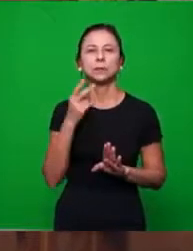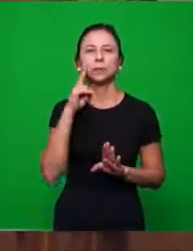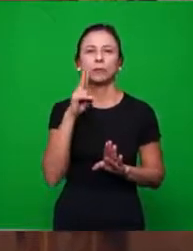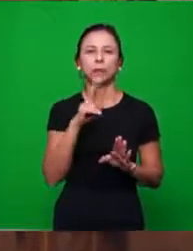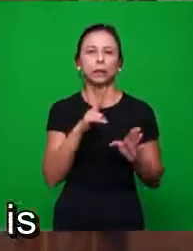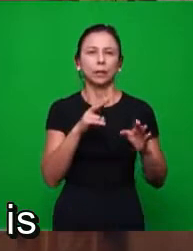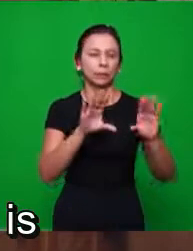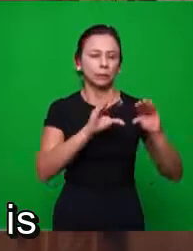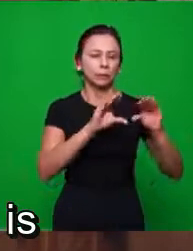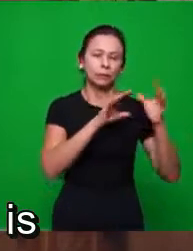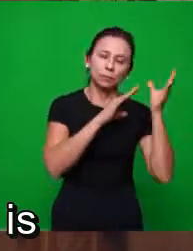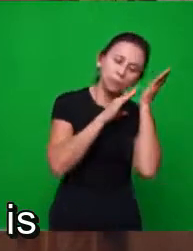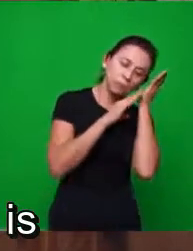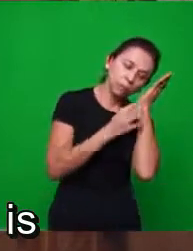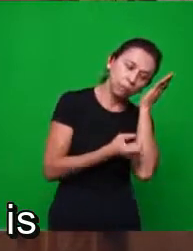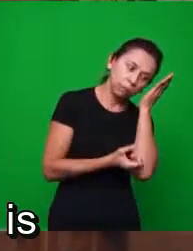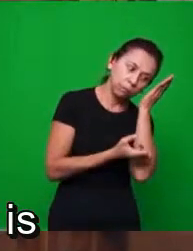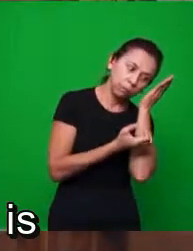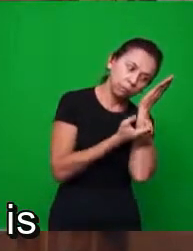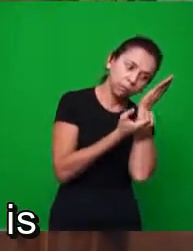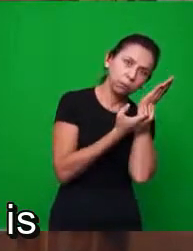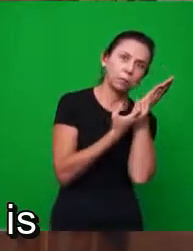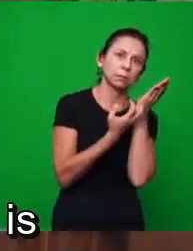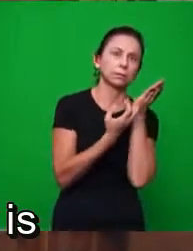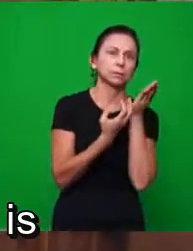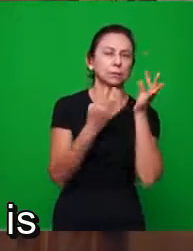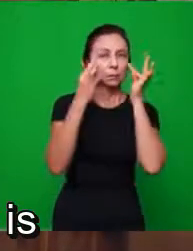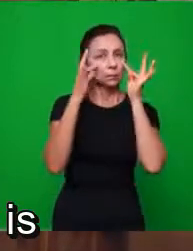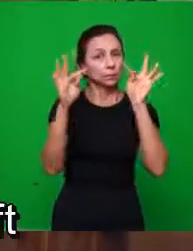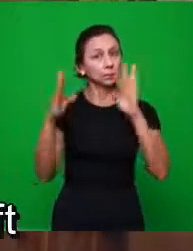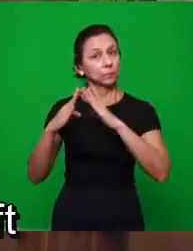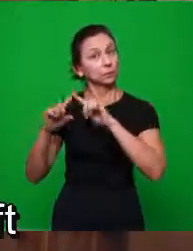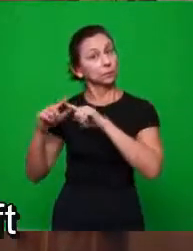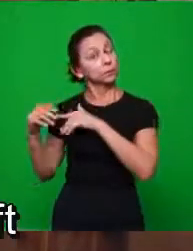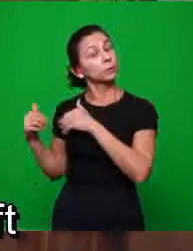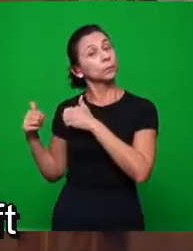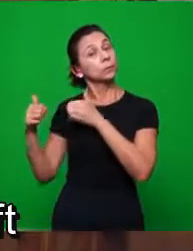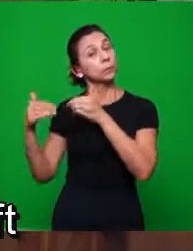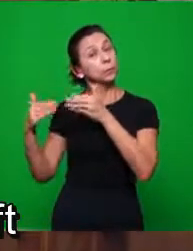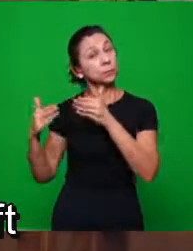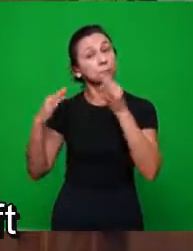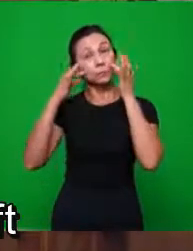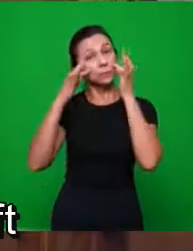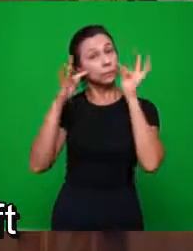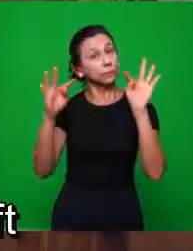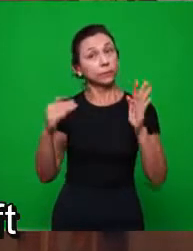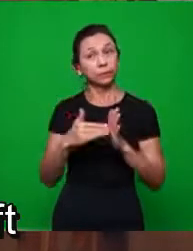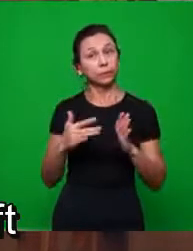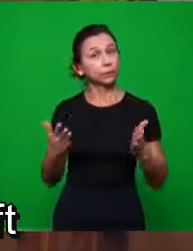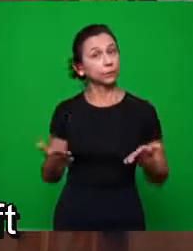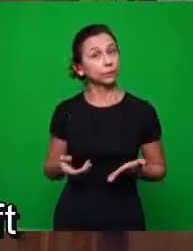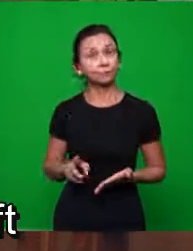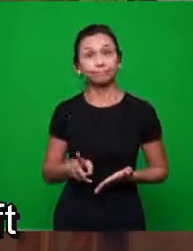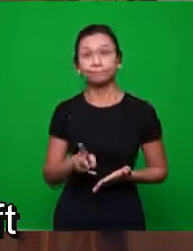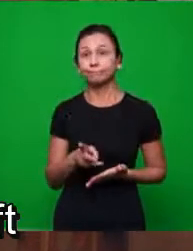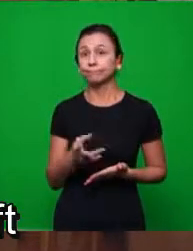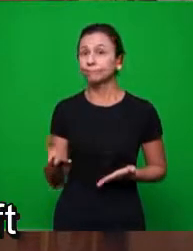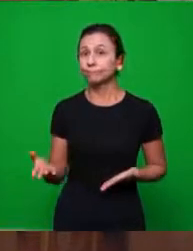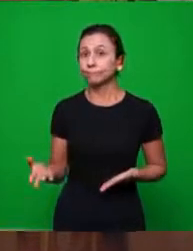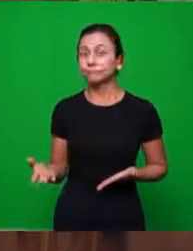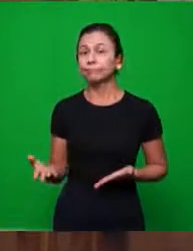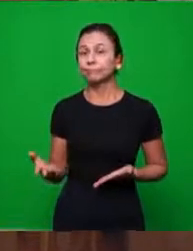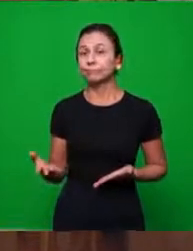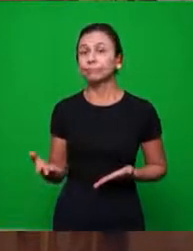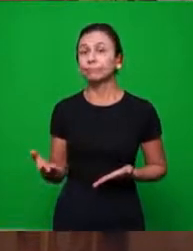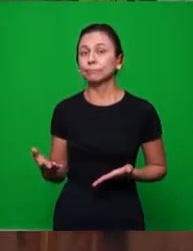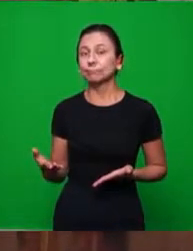Então, esse era o testemunho da igreja primitiva, e aqui estava, aqui está o testemunho até hoje, que o mundo deixou.